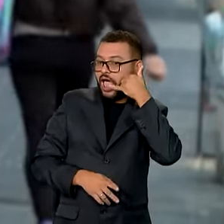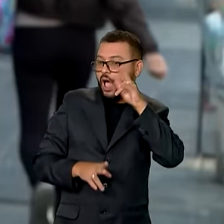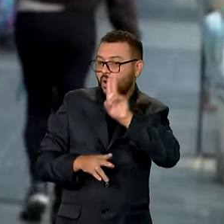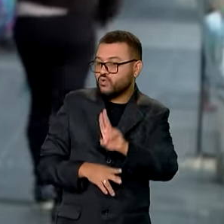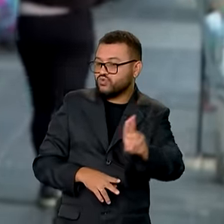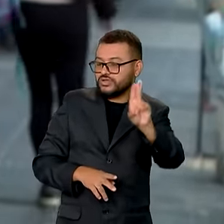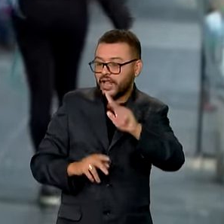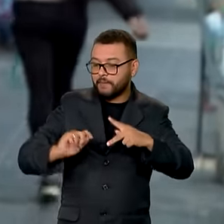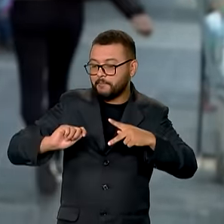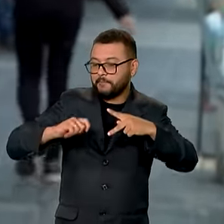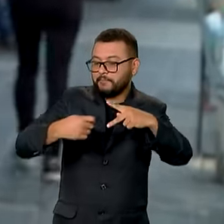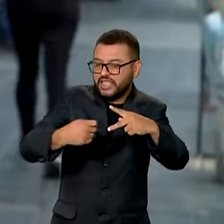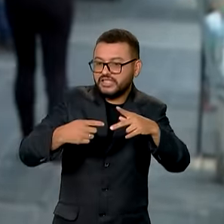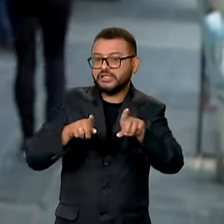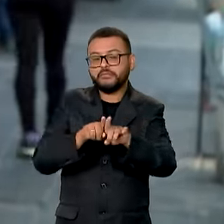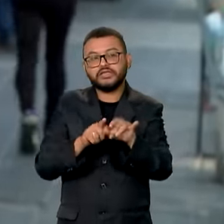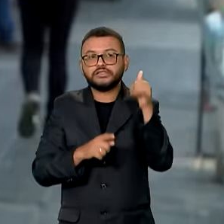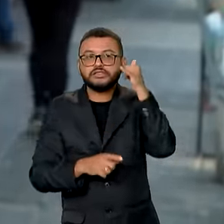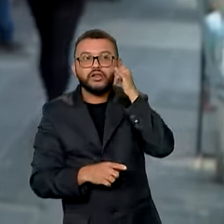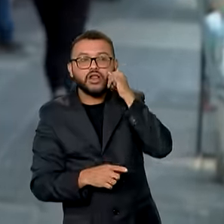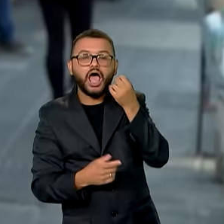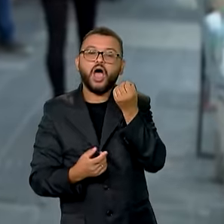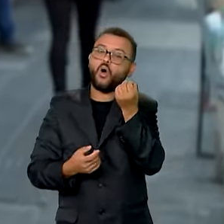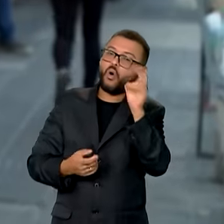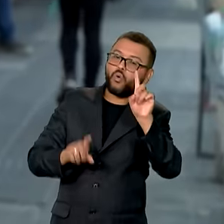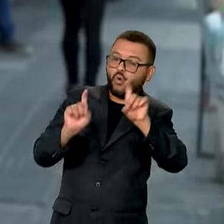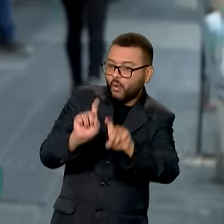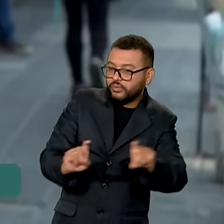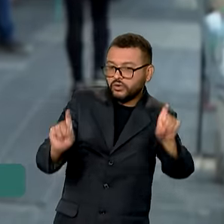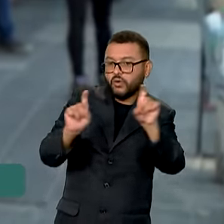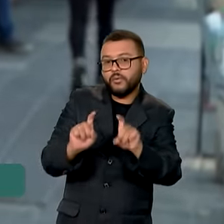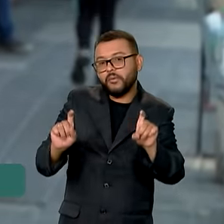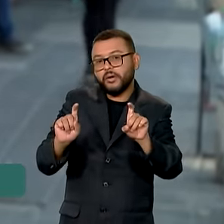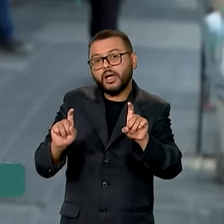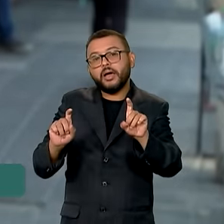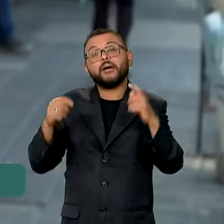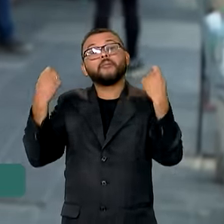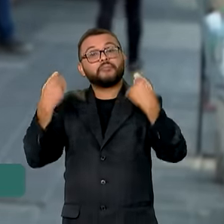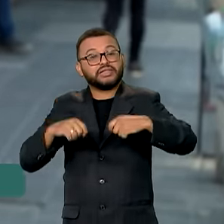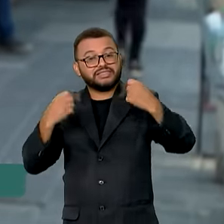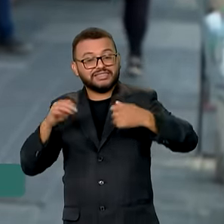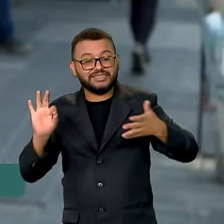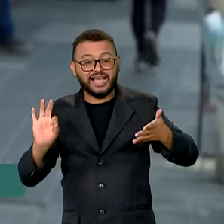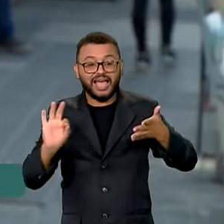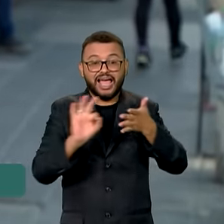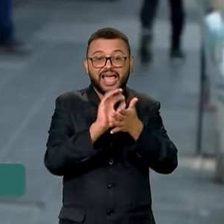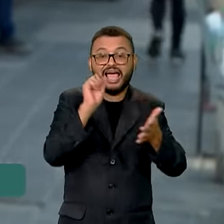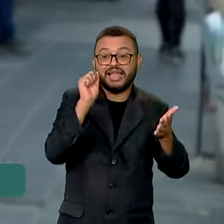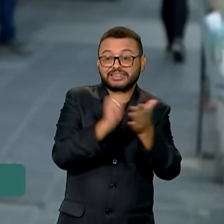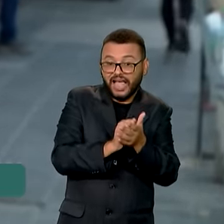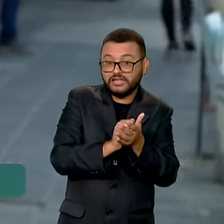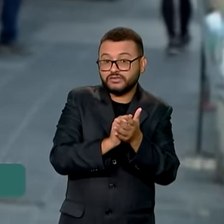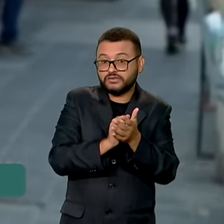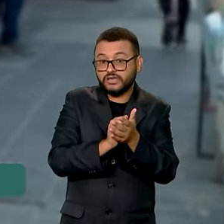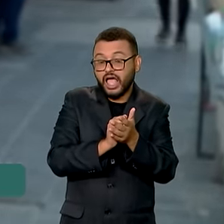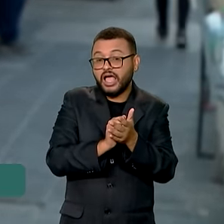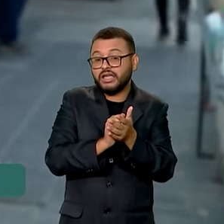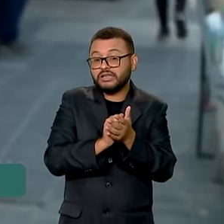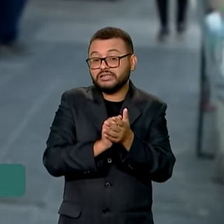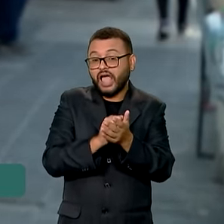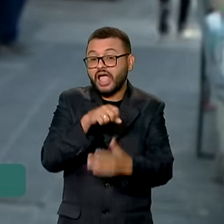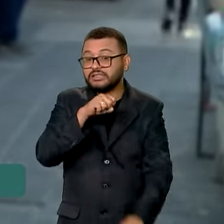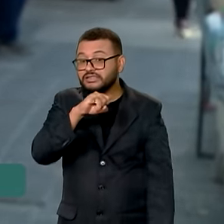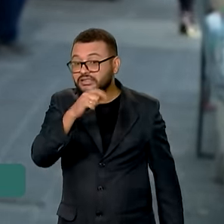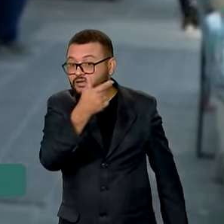fazer o PIX, tanto o celular quanto o computador, eles deverão ser cadastrados. E se esse cadastro